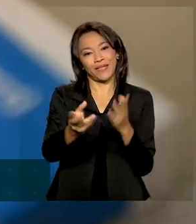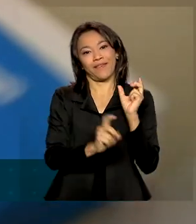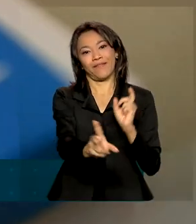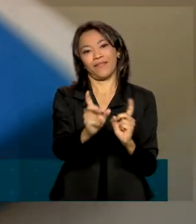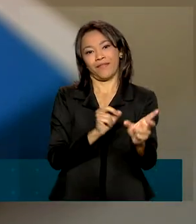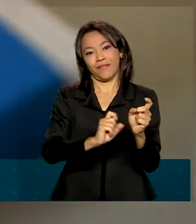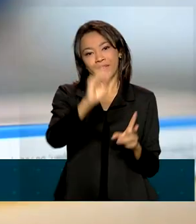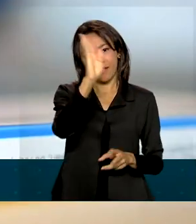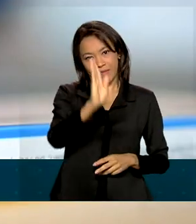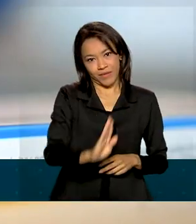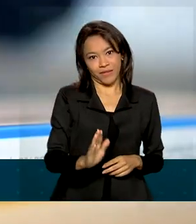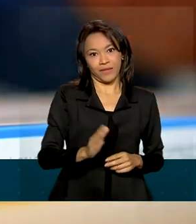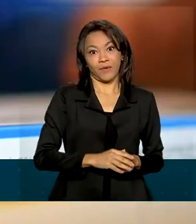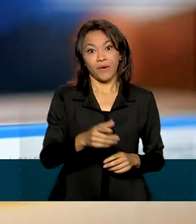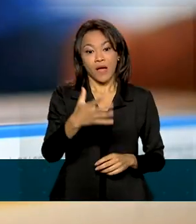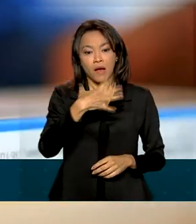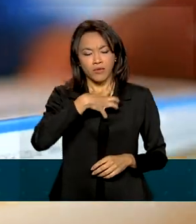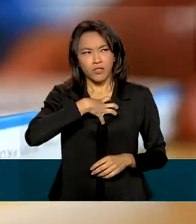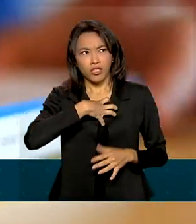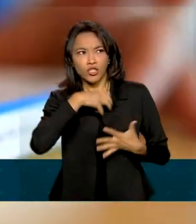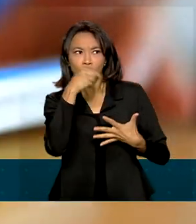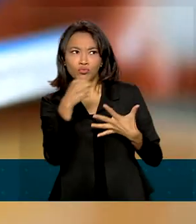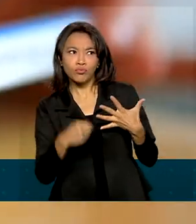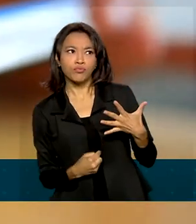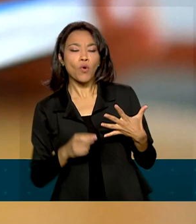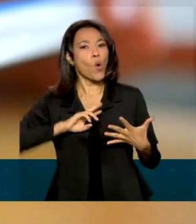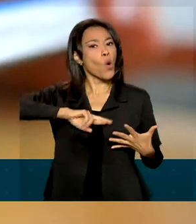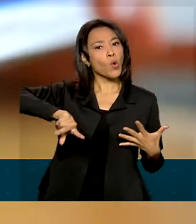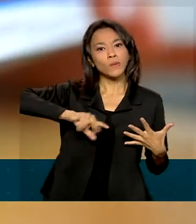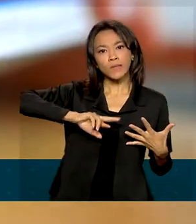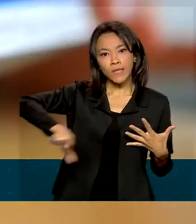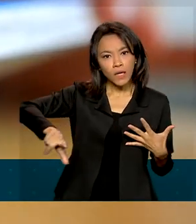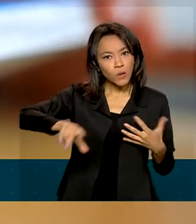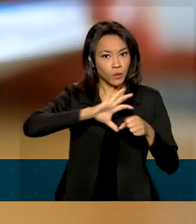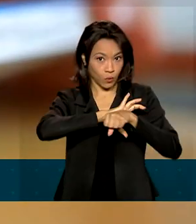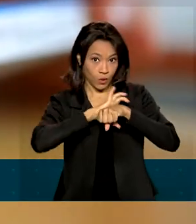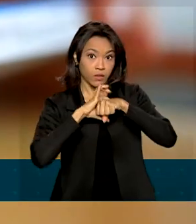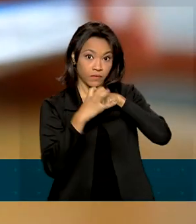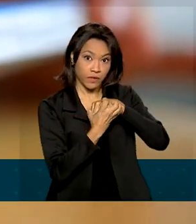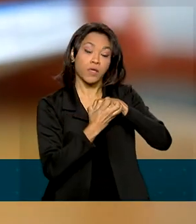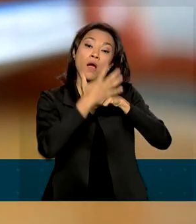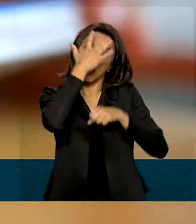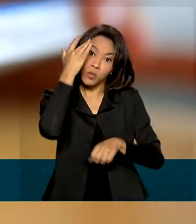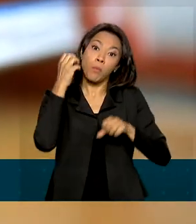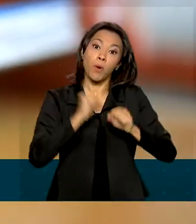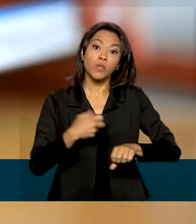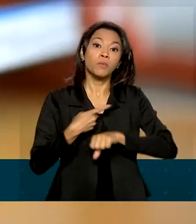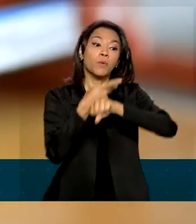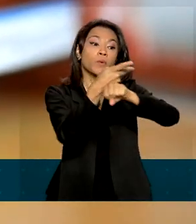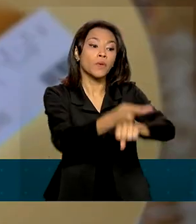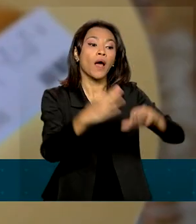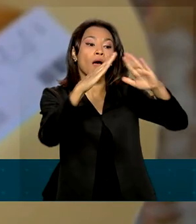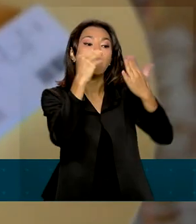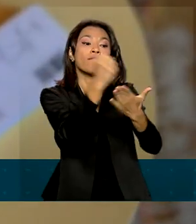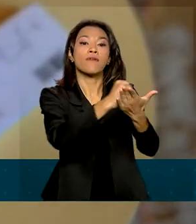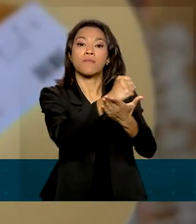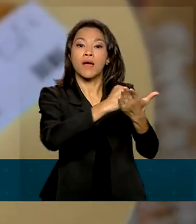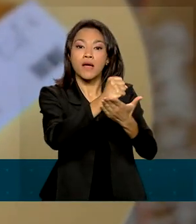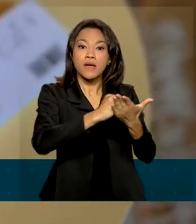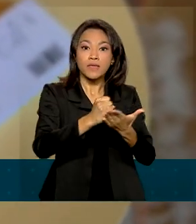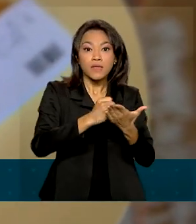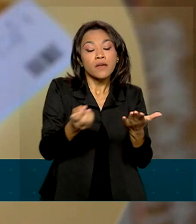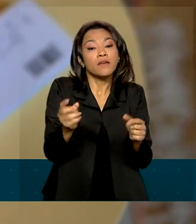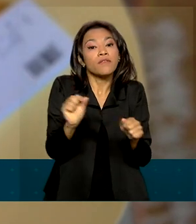brasileiros. Com sintomas ou não de coronavírus, o cidadão poderá comprar o produto em farmácias e fazer o